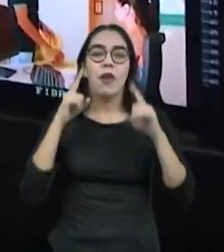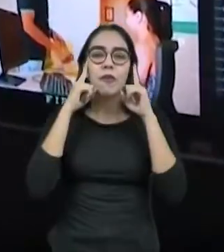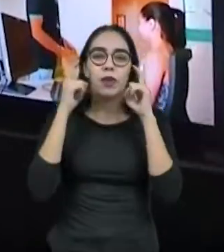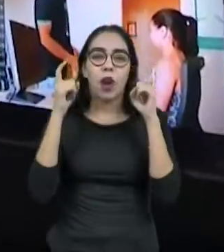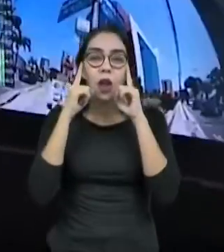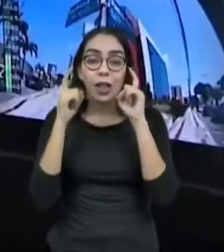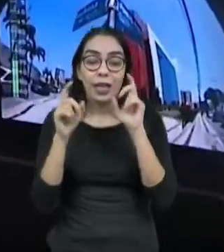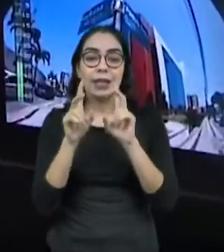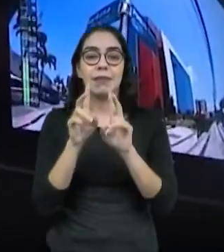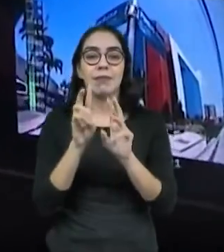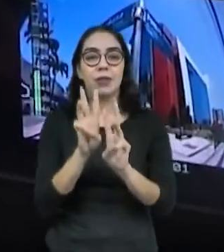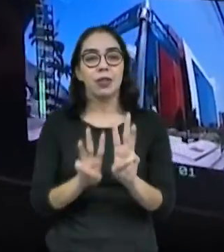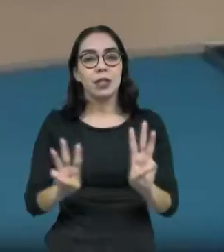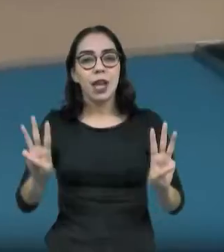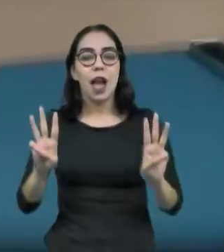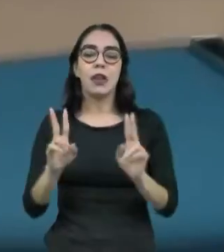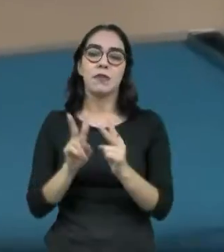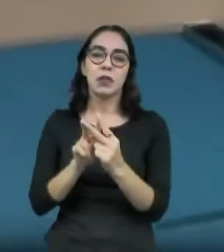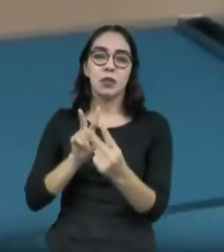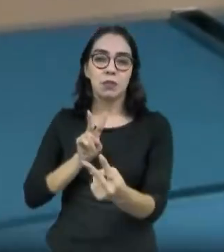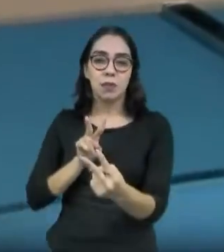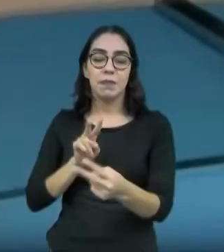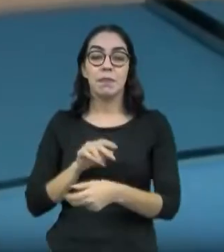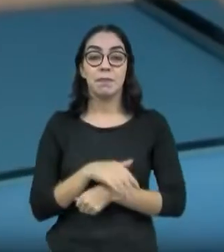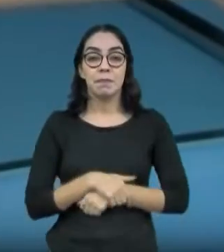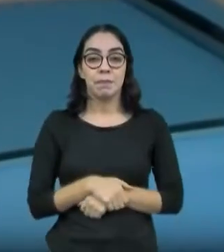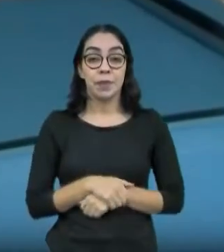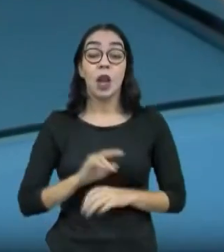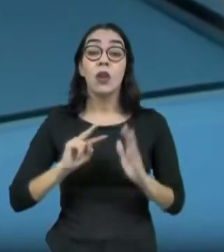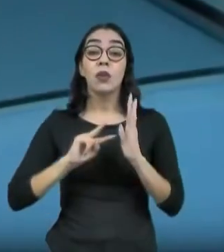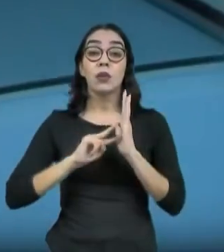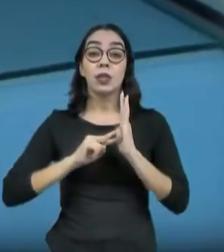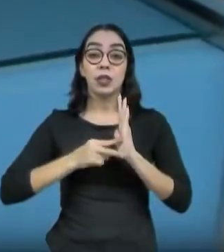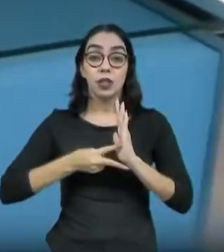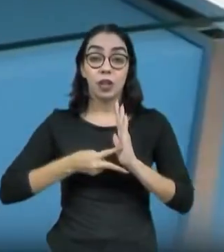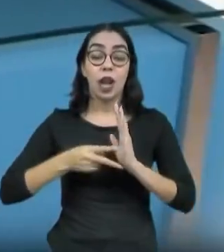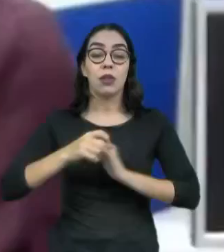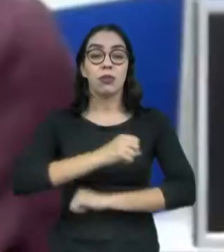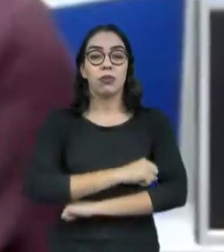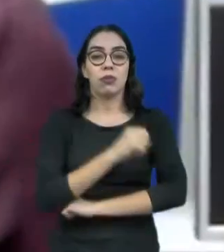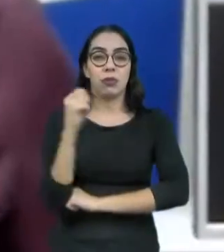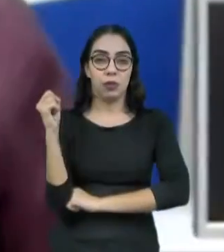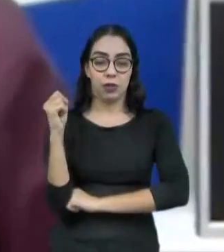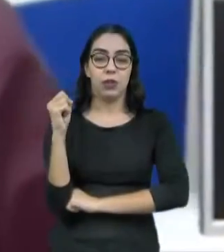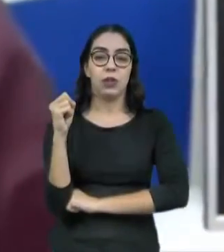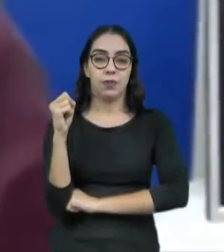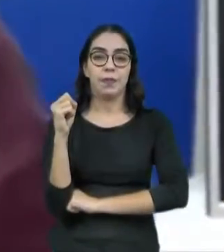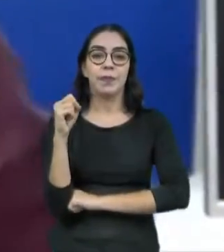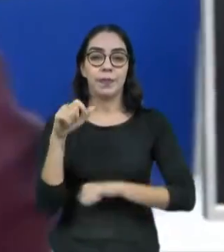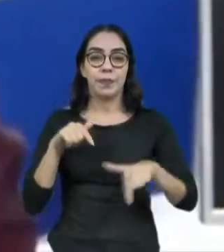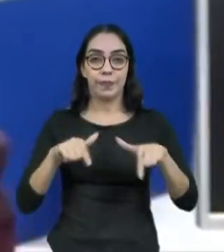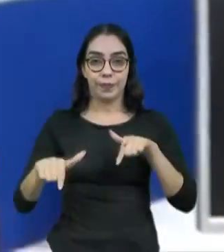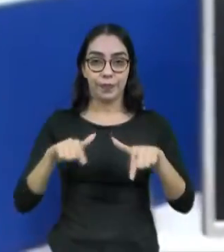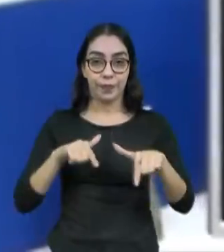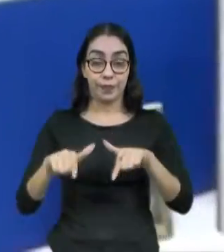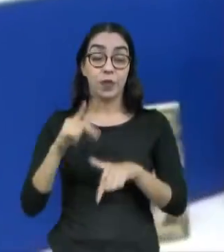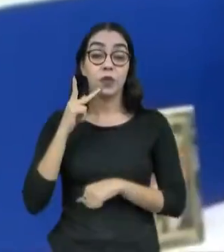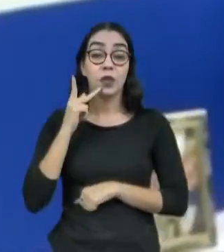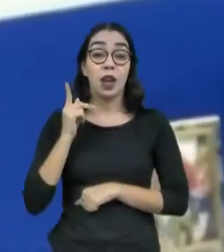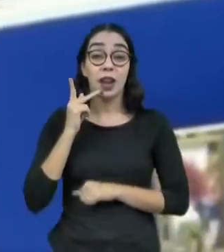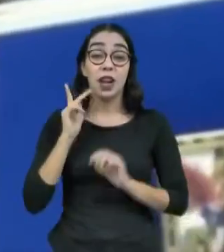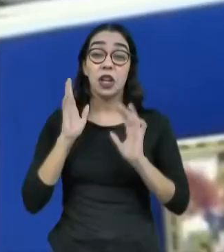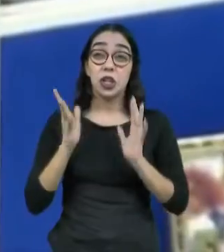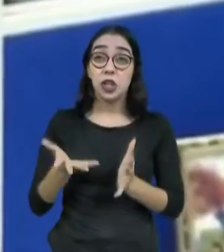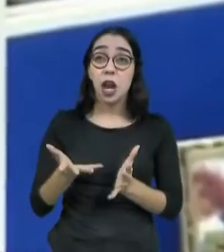relacionada ao trabalho. O Sindicato dos Jornalistas Profissionais do Ceará diz que tem recebido muitas denúncias